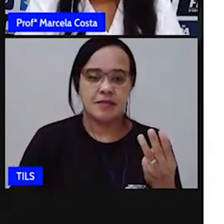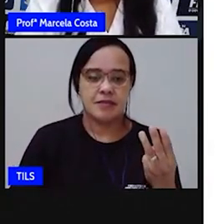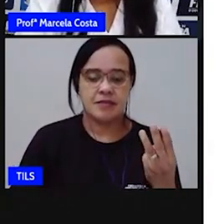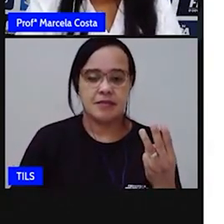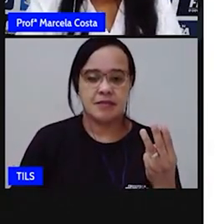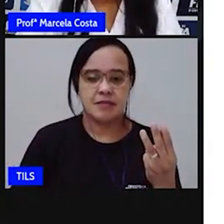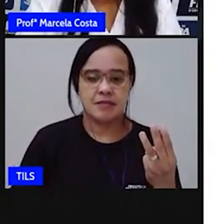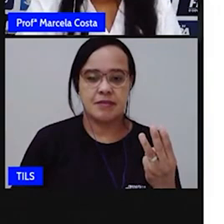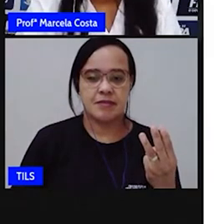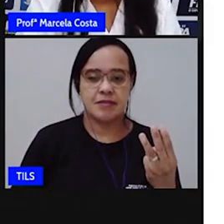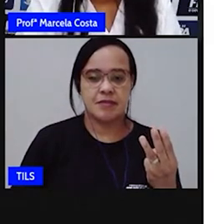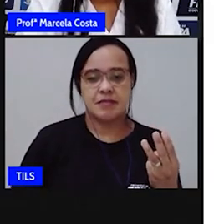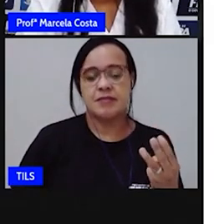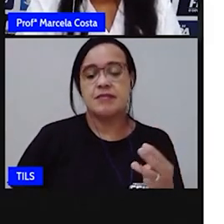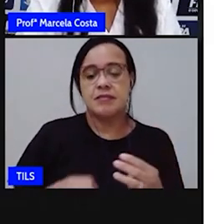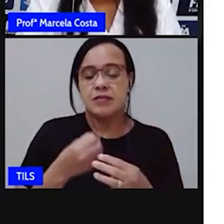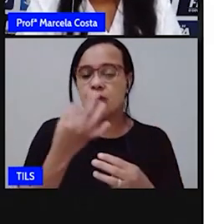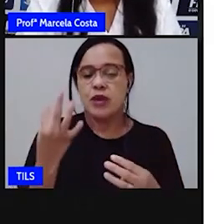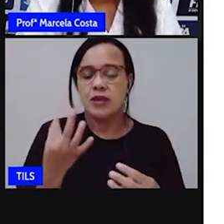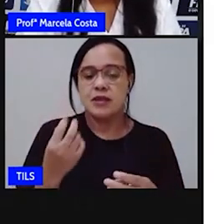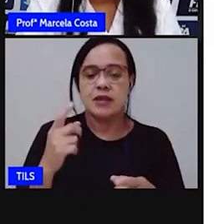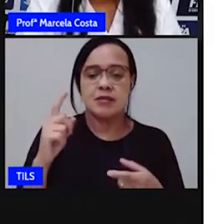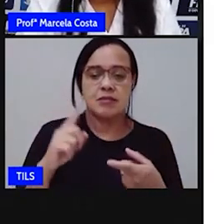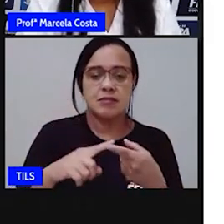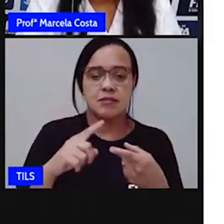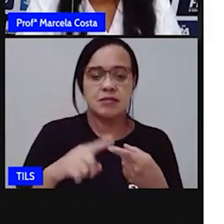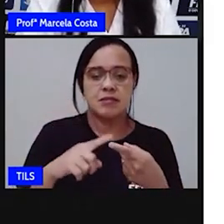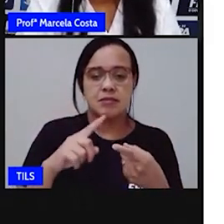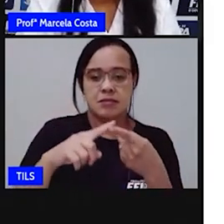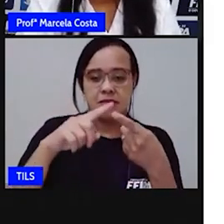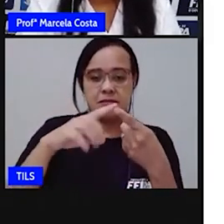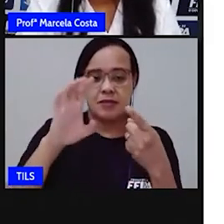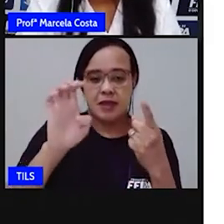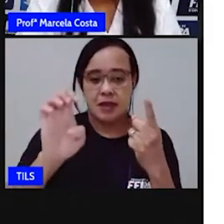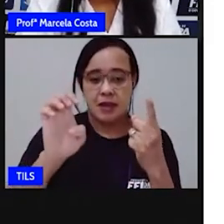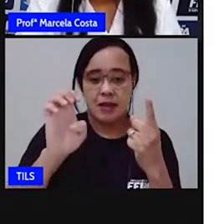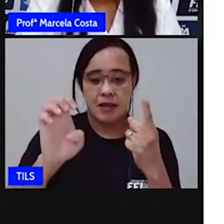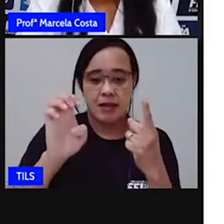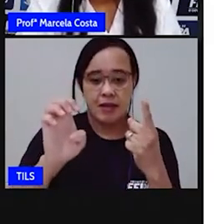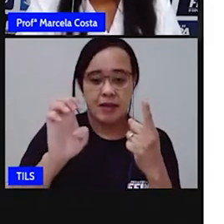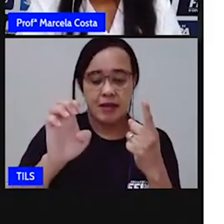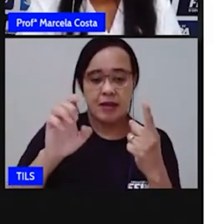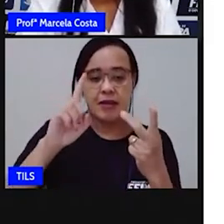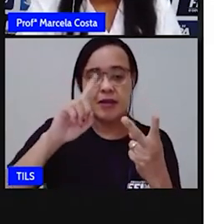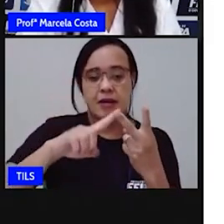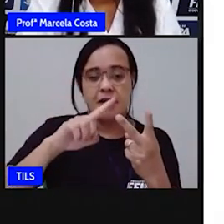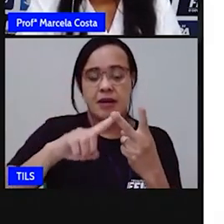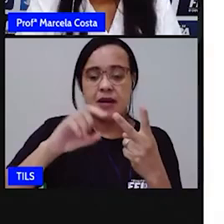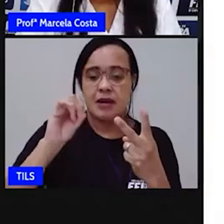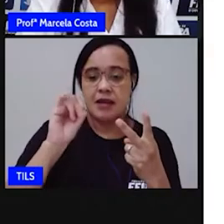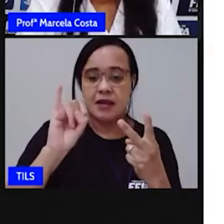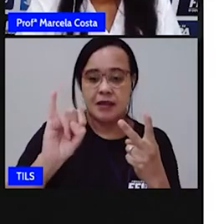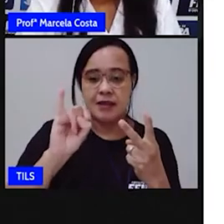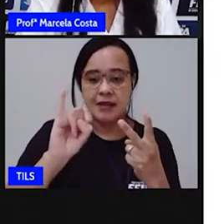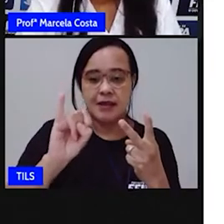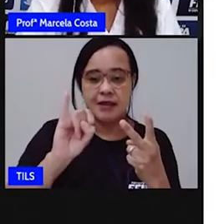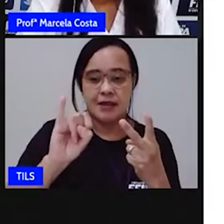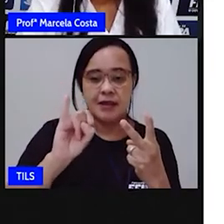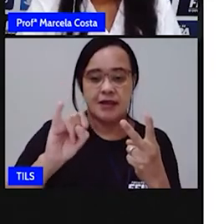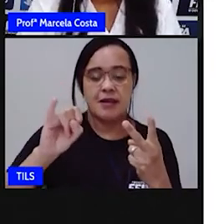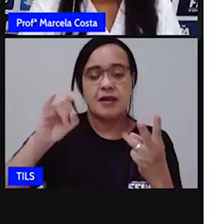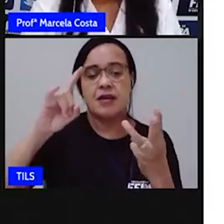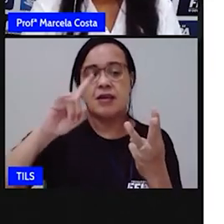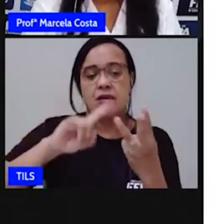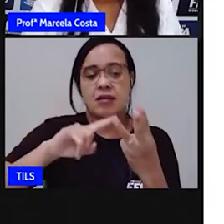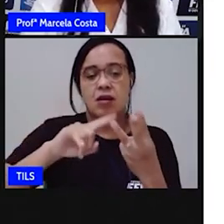Vamos contar? Uma. Olha a vogal E aqui. Olha a vogal I. Duas.